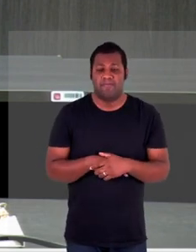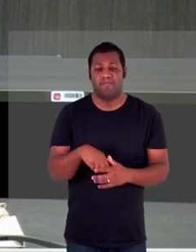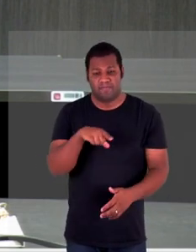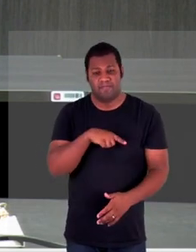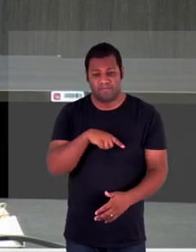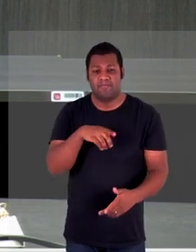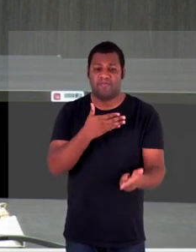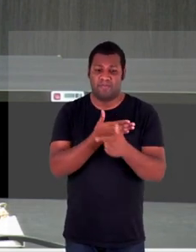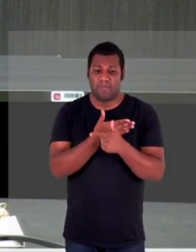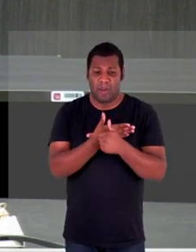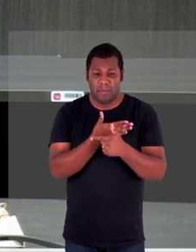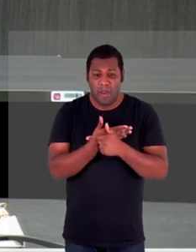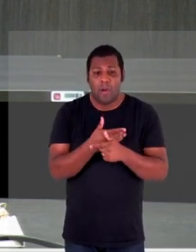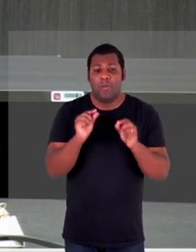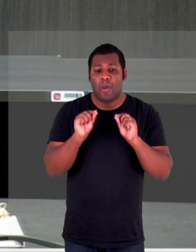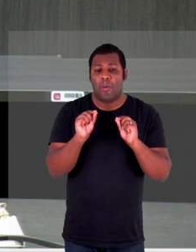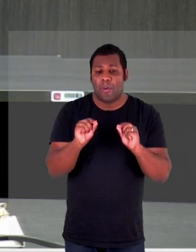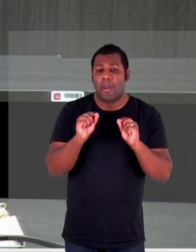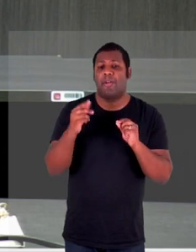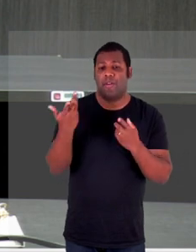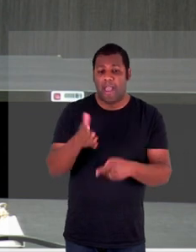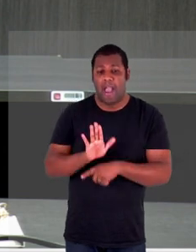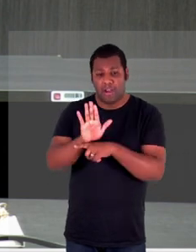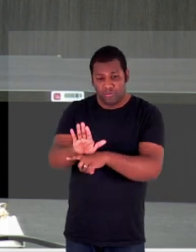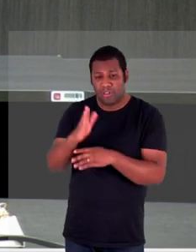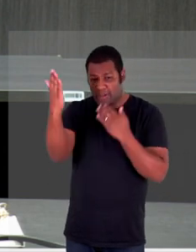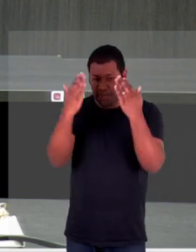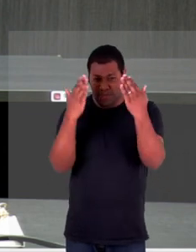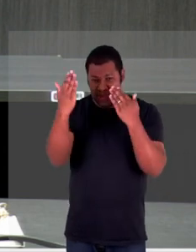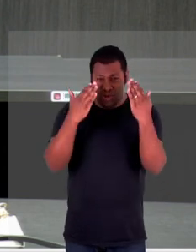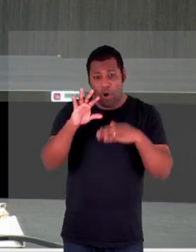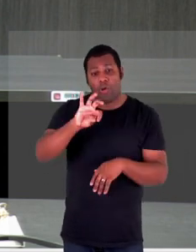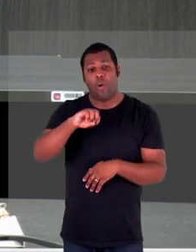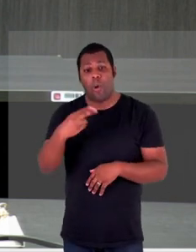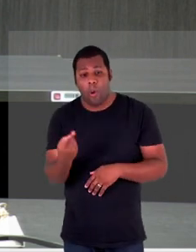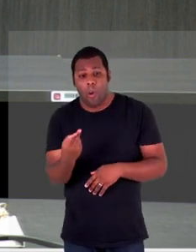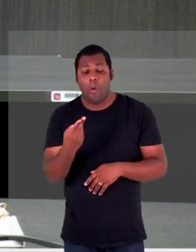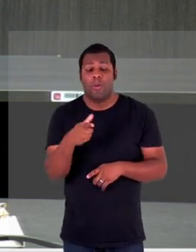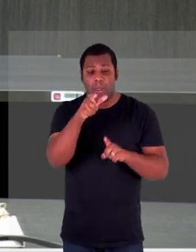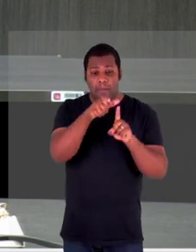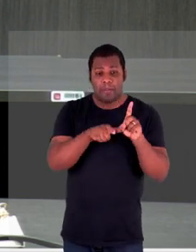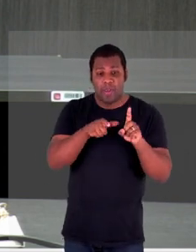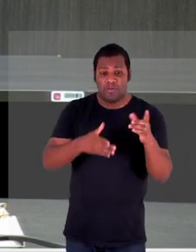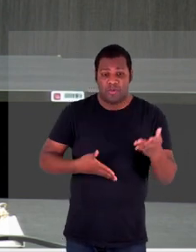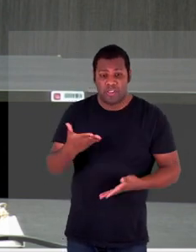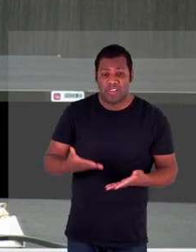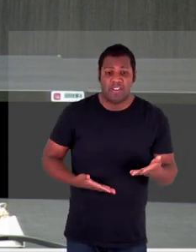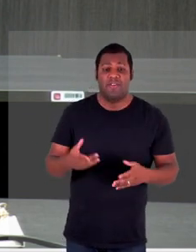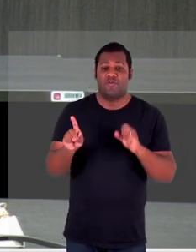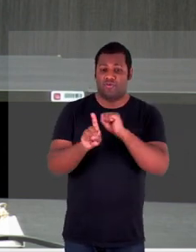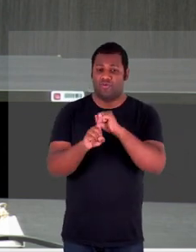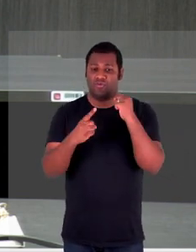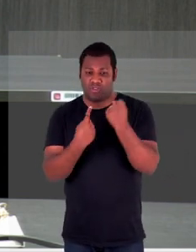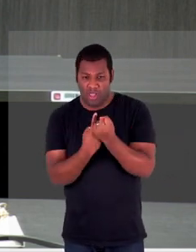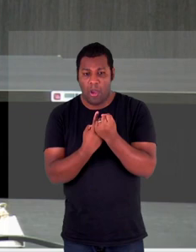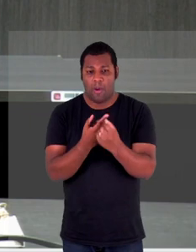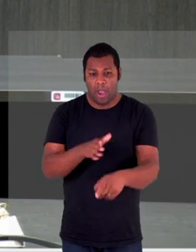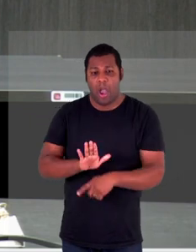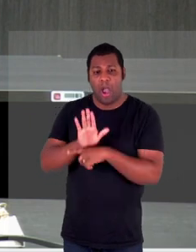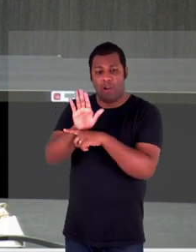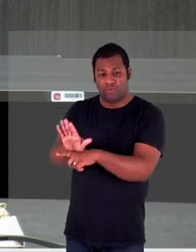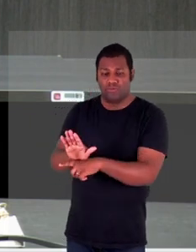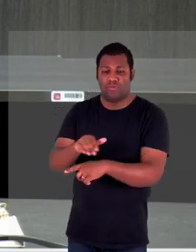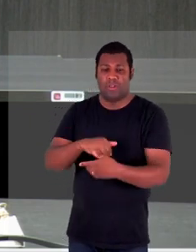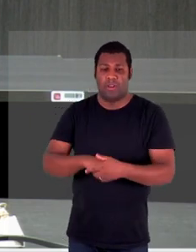atuação de um psicólogo de um assistente social além para podermos ir além do